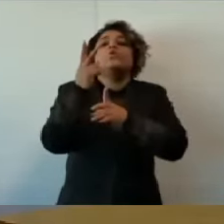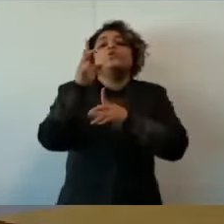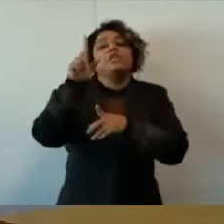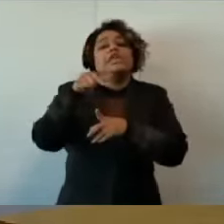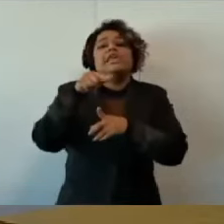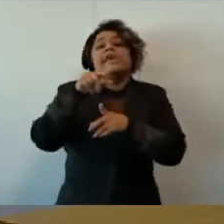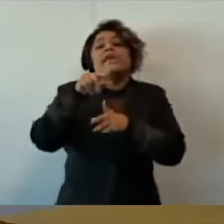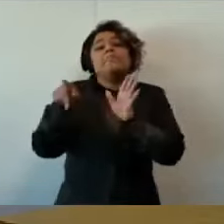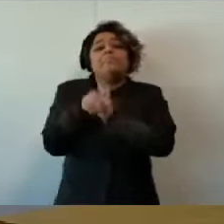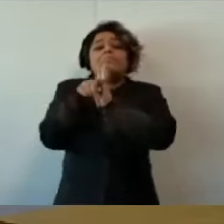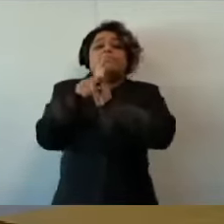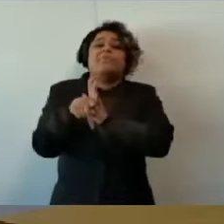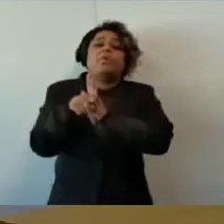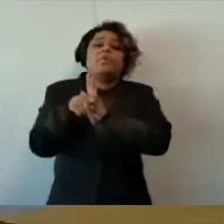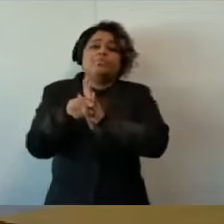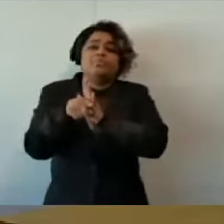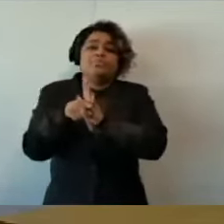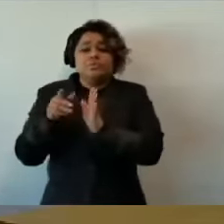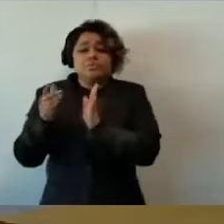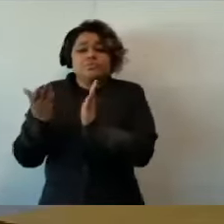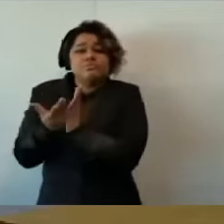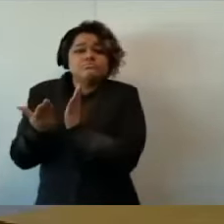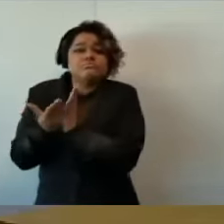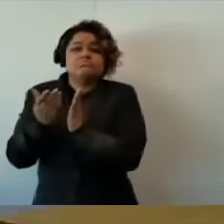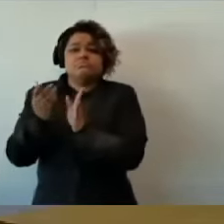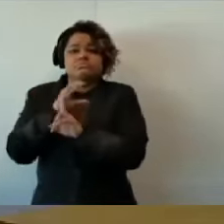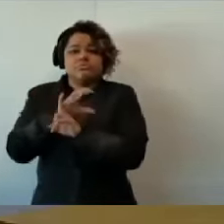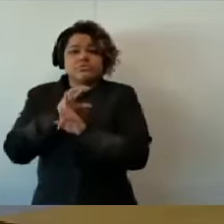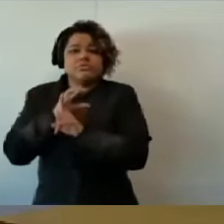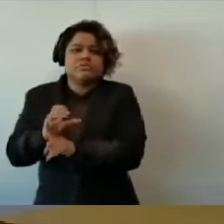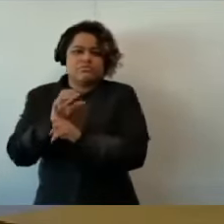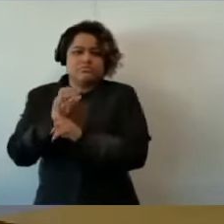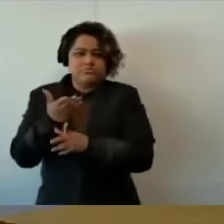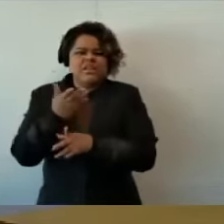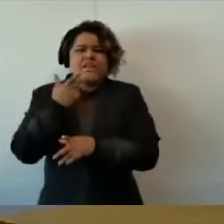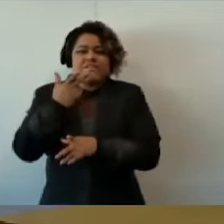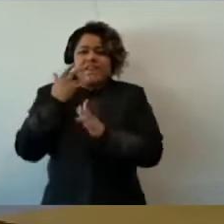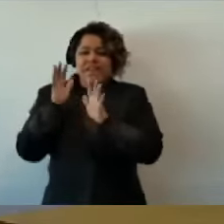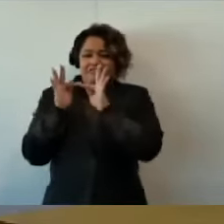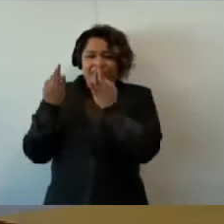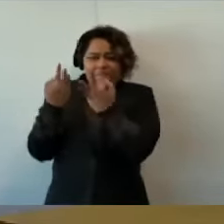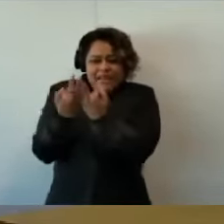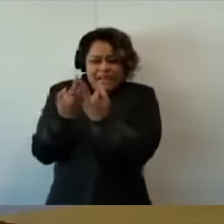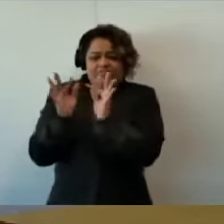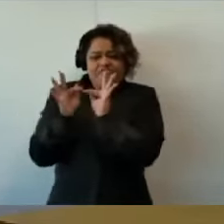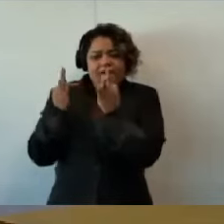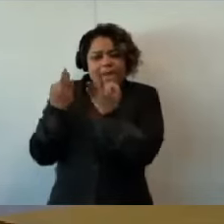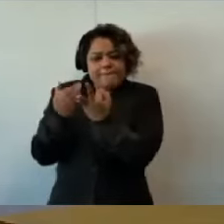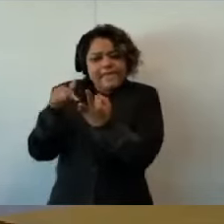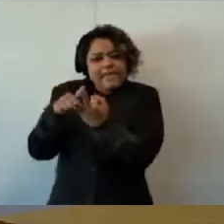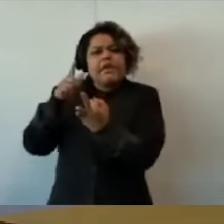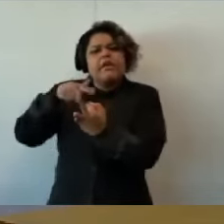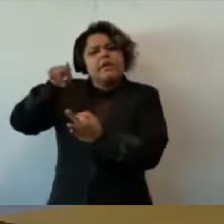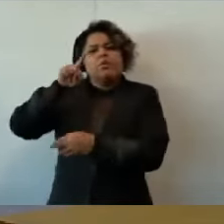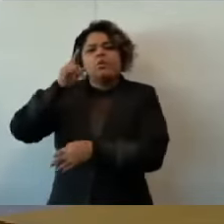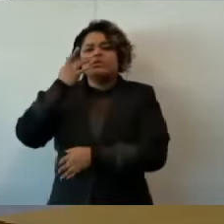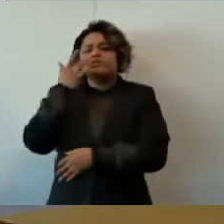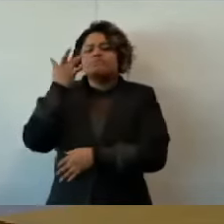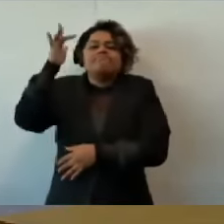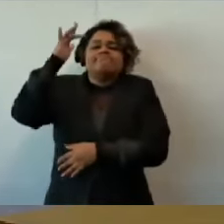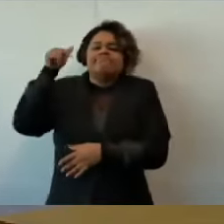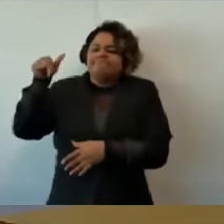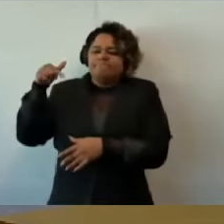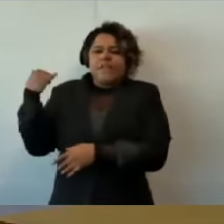a gente está falando de família, unidade familiar, como sendo uma das coisas mais preciosas para a gente conseguir evoluir a nossa